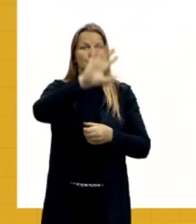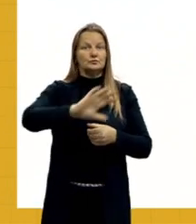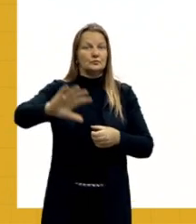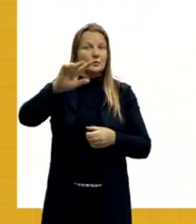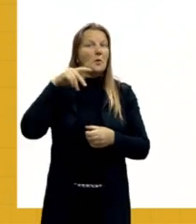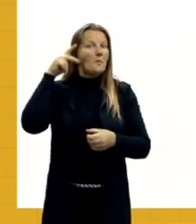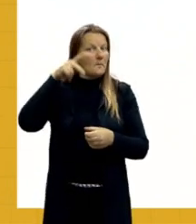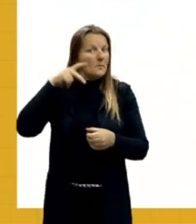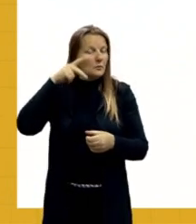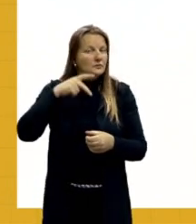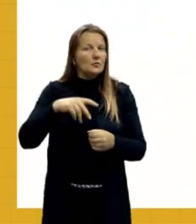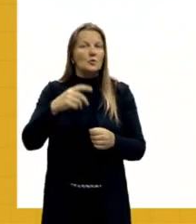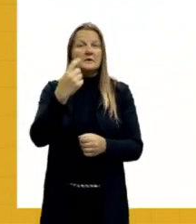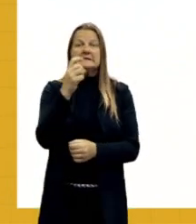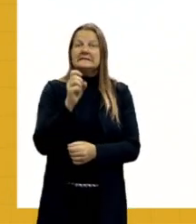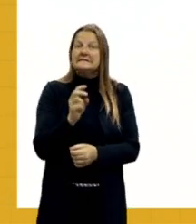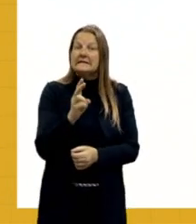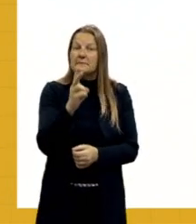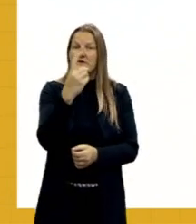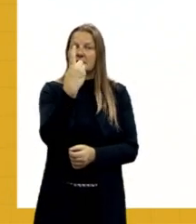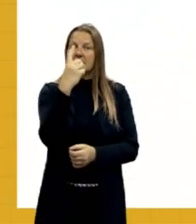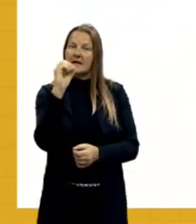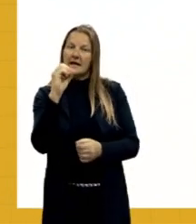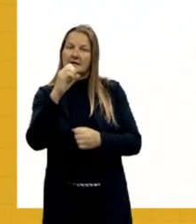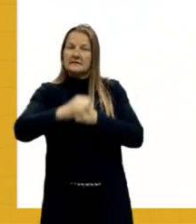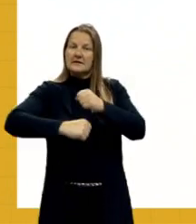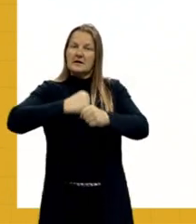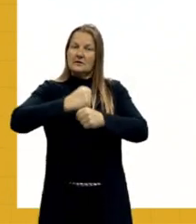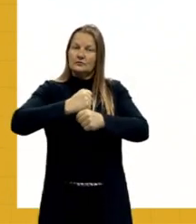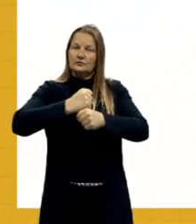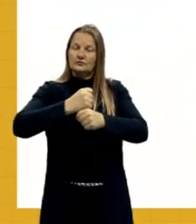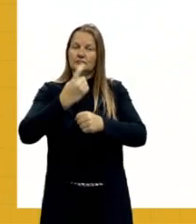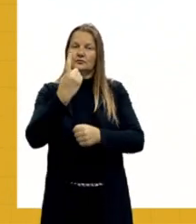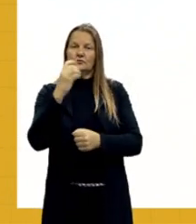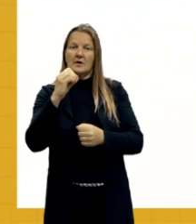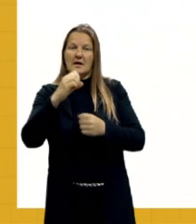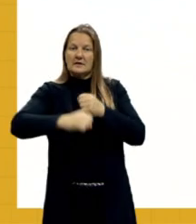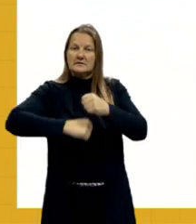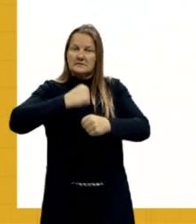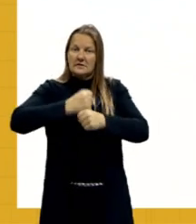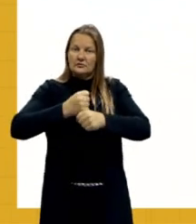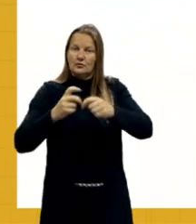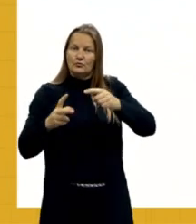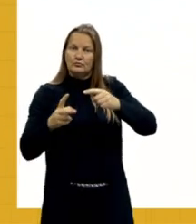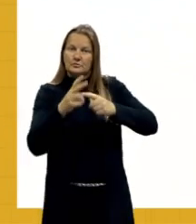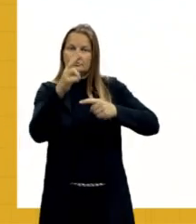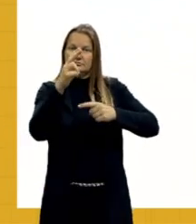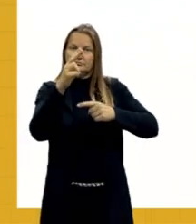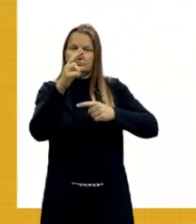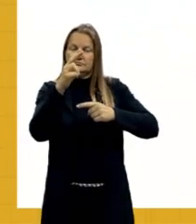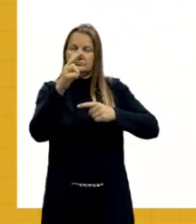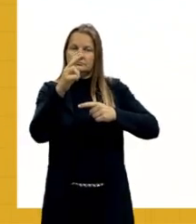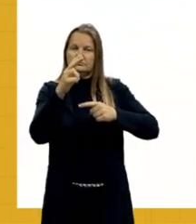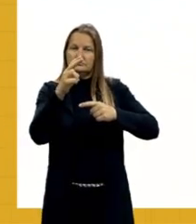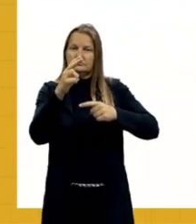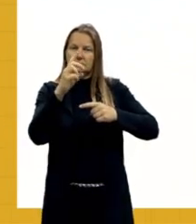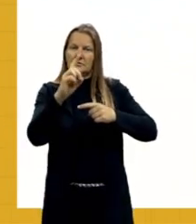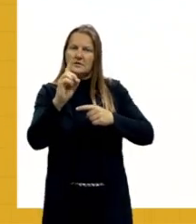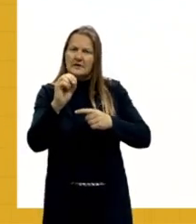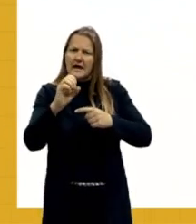10 anos, vamos colocar aí, você tem uma forte ruptura de questões